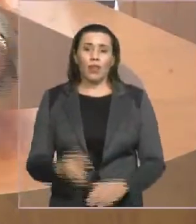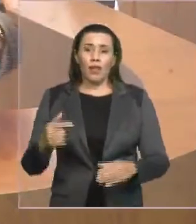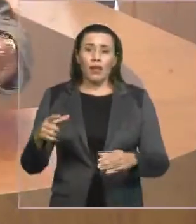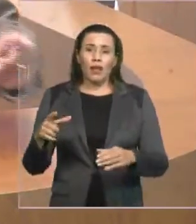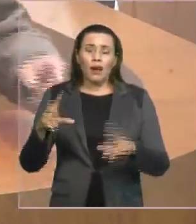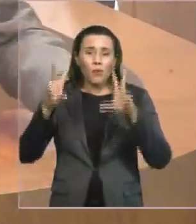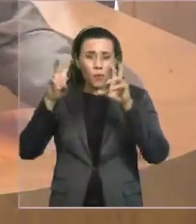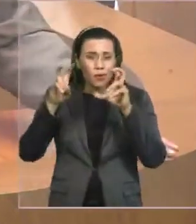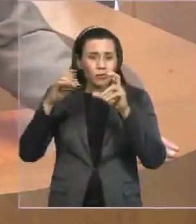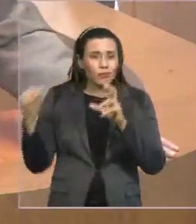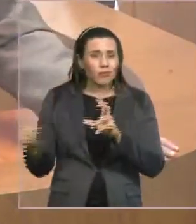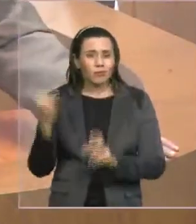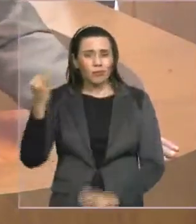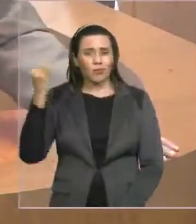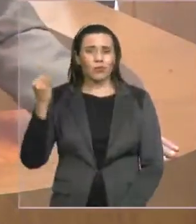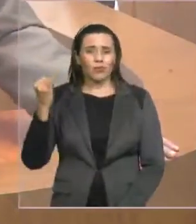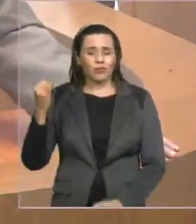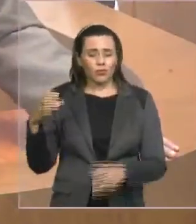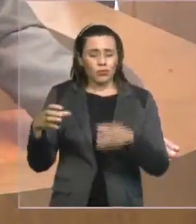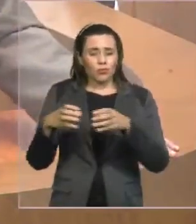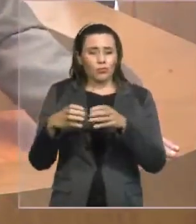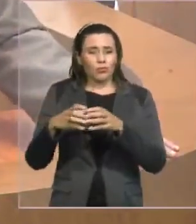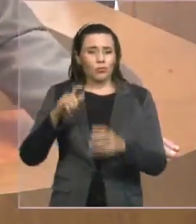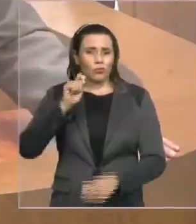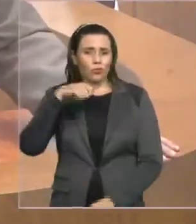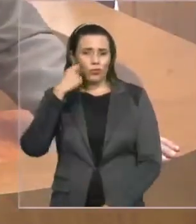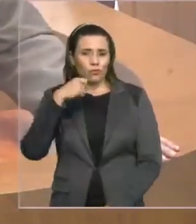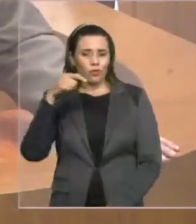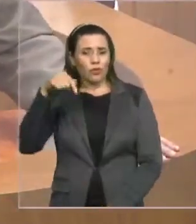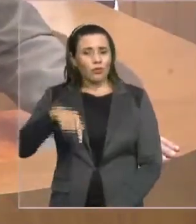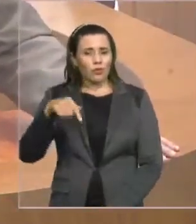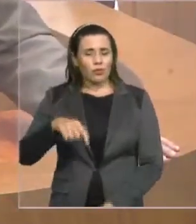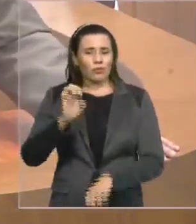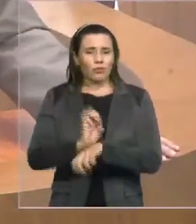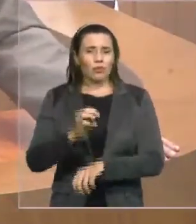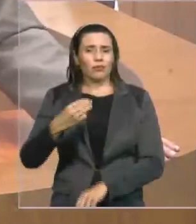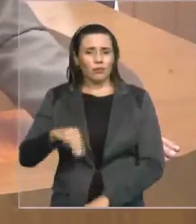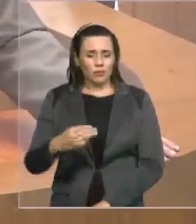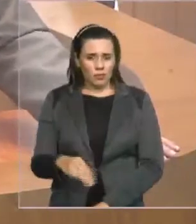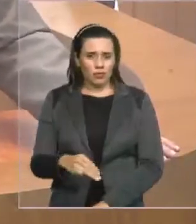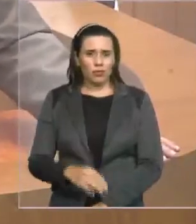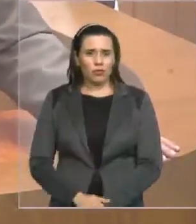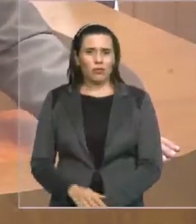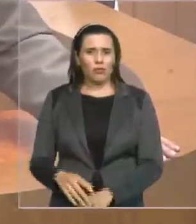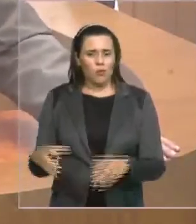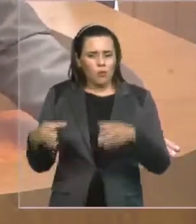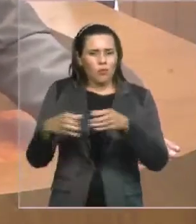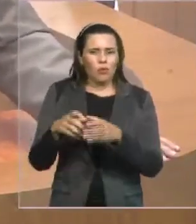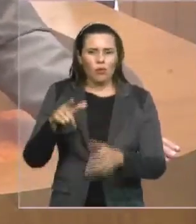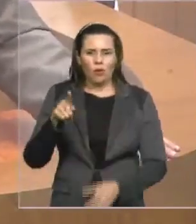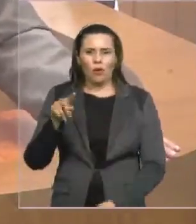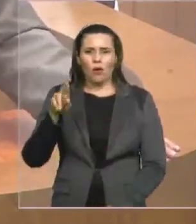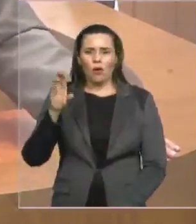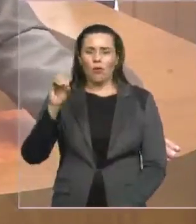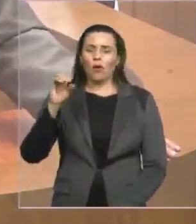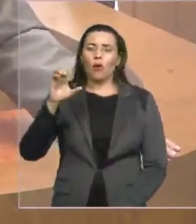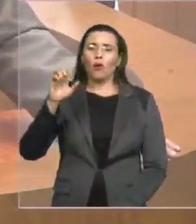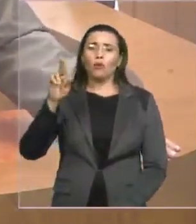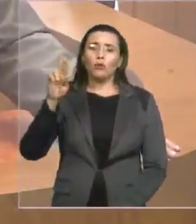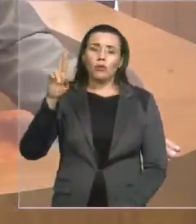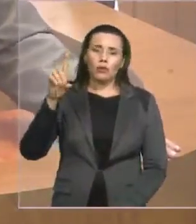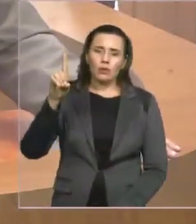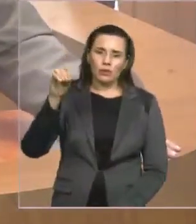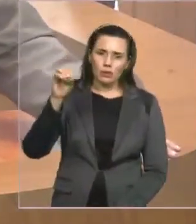advoga para o governo do Estado. Uma carreira que traz ganhos para o governo, que defende o governo. Então nós